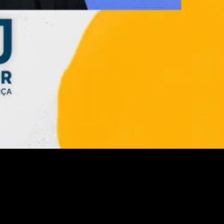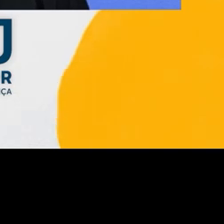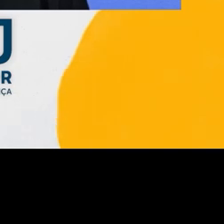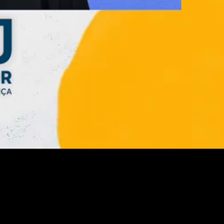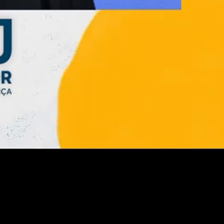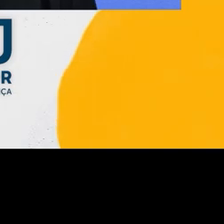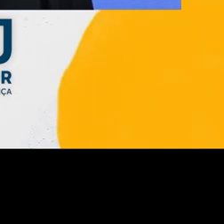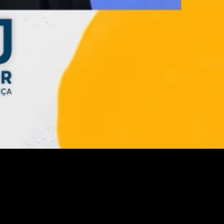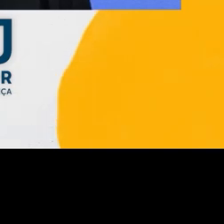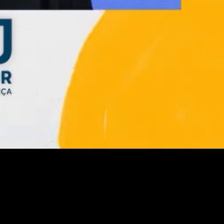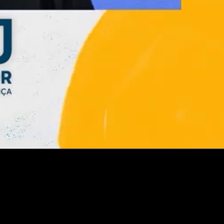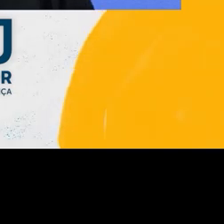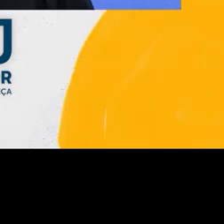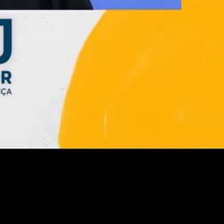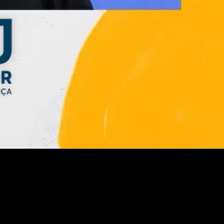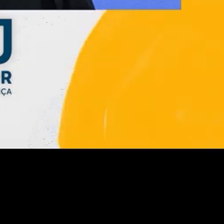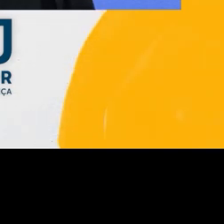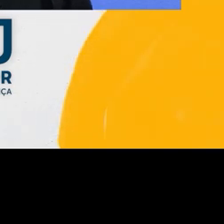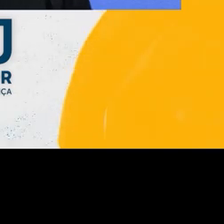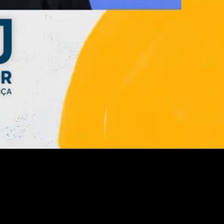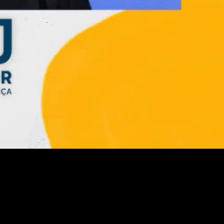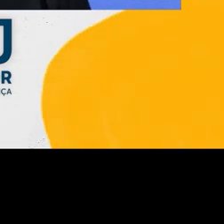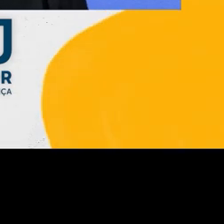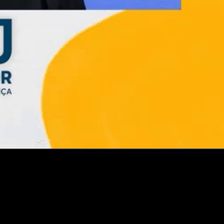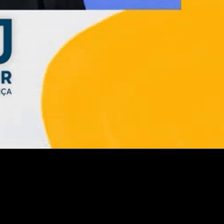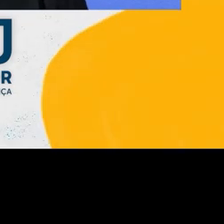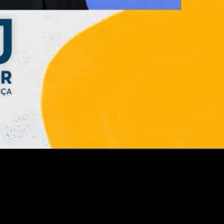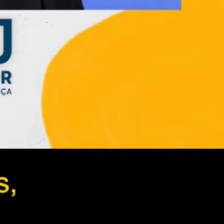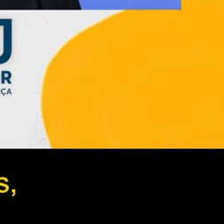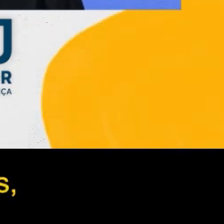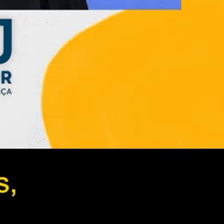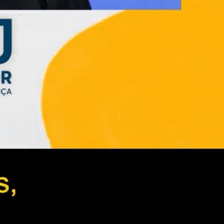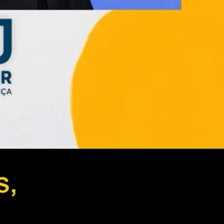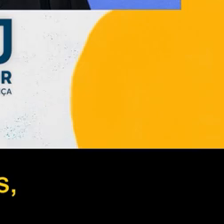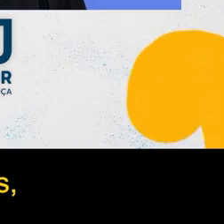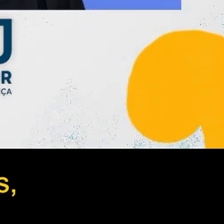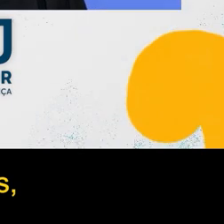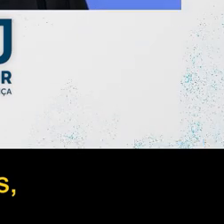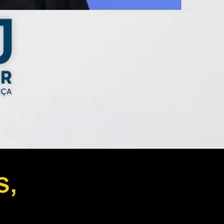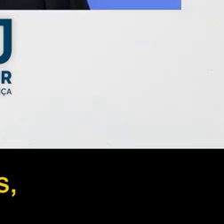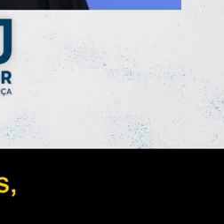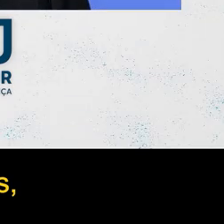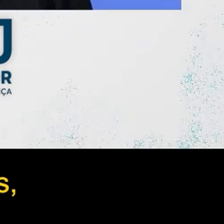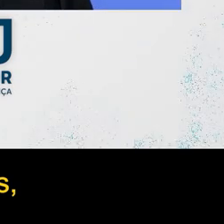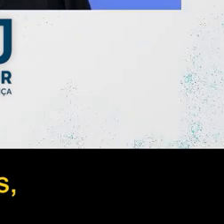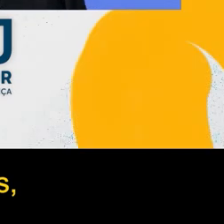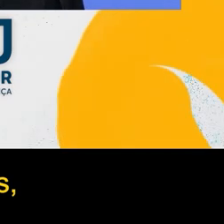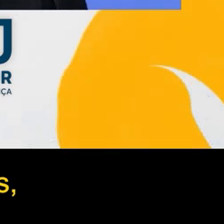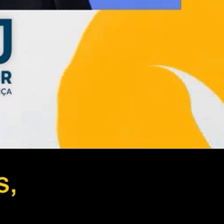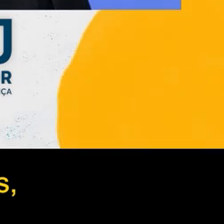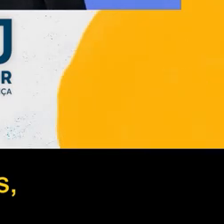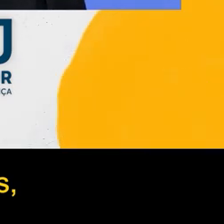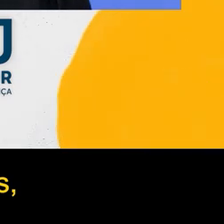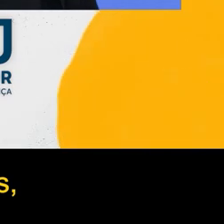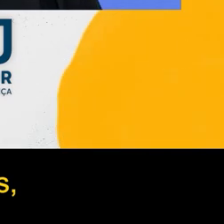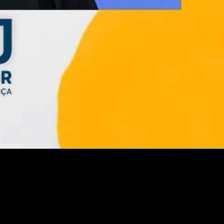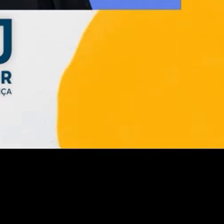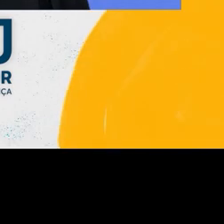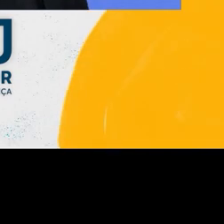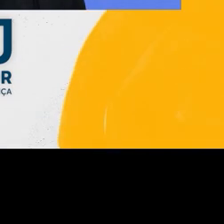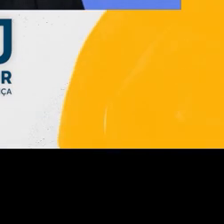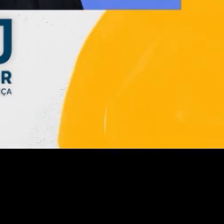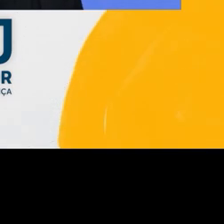Teve muita alegria, mas também muita saudade. Alguns colegas queridos já não estão mais entre nós,